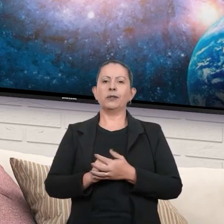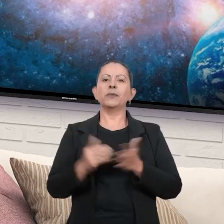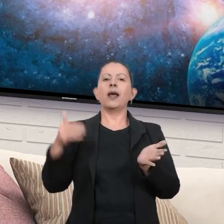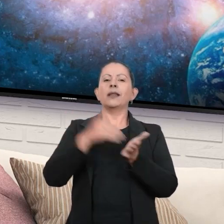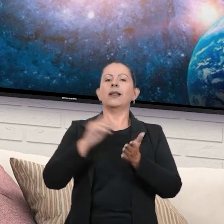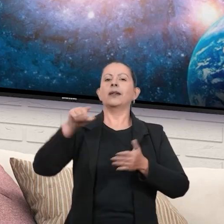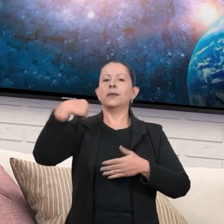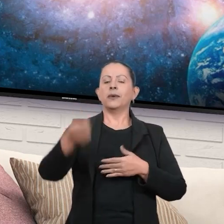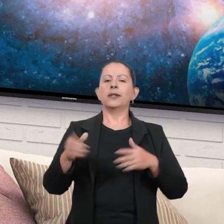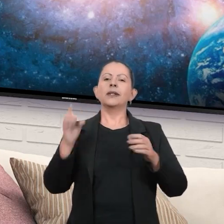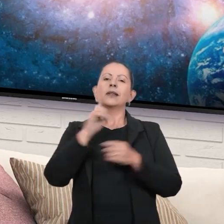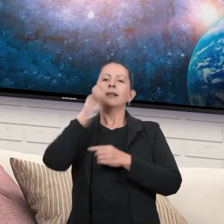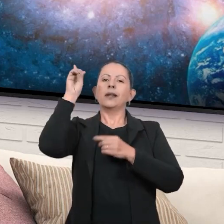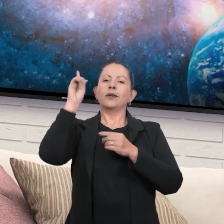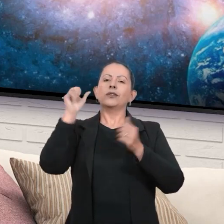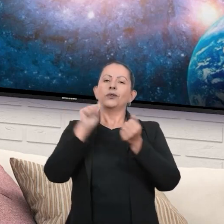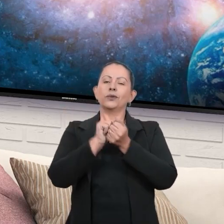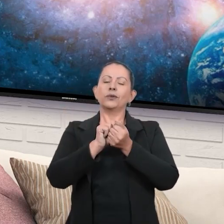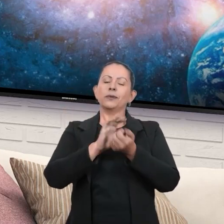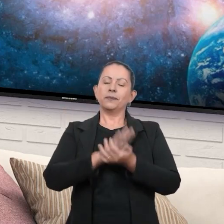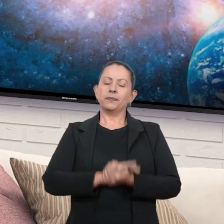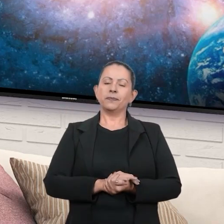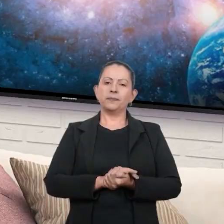Até mais. Fiquem com Deus.